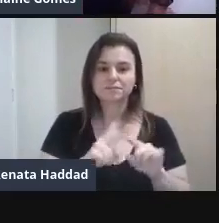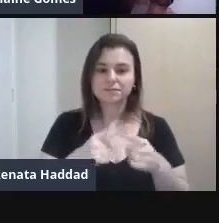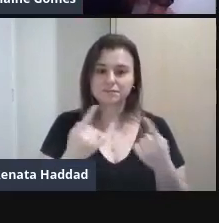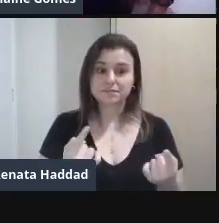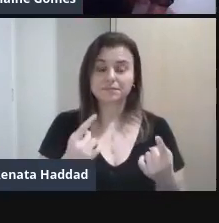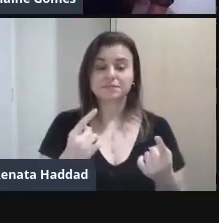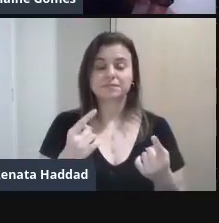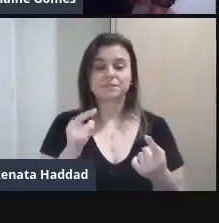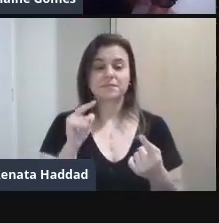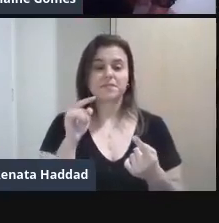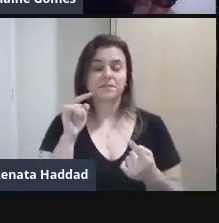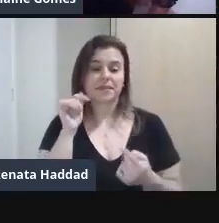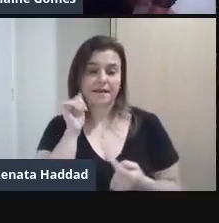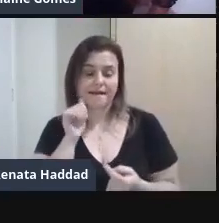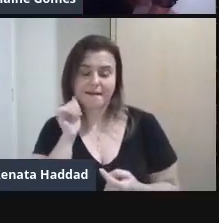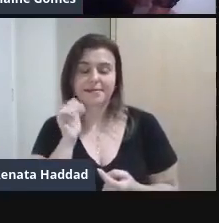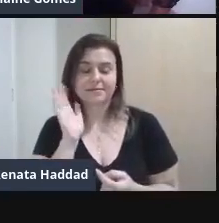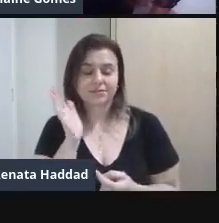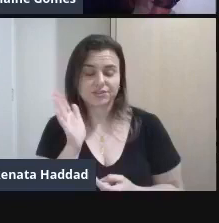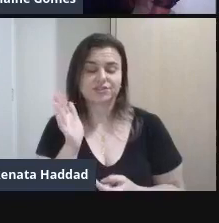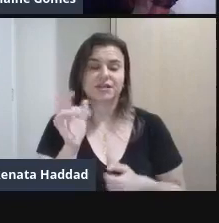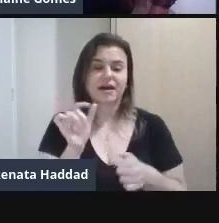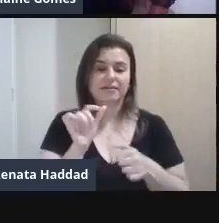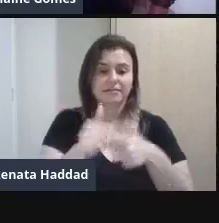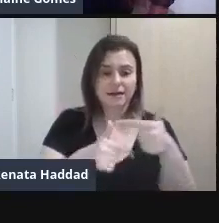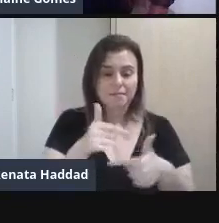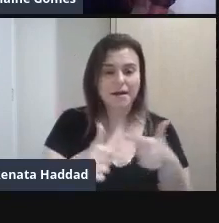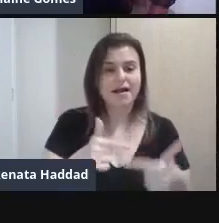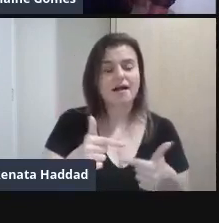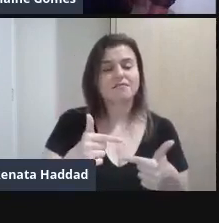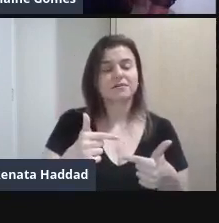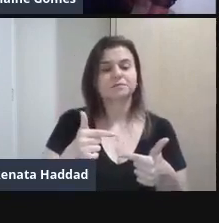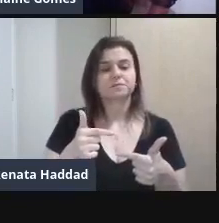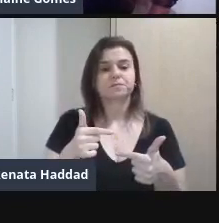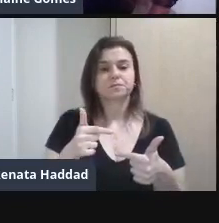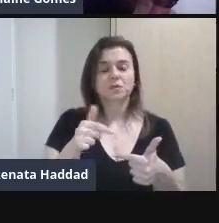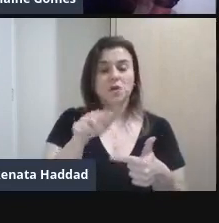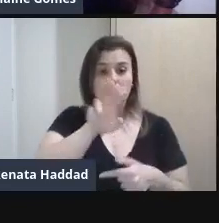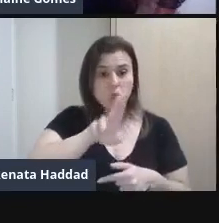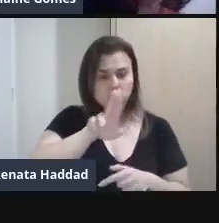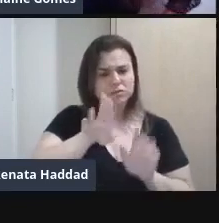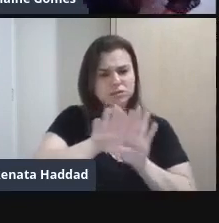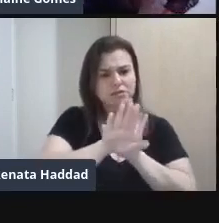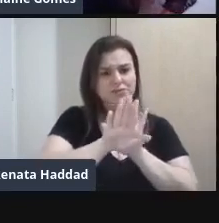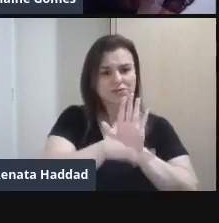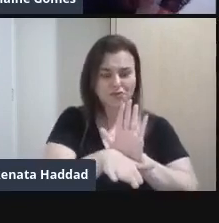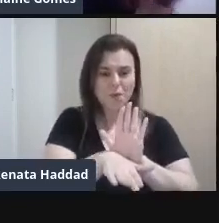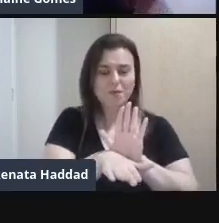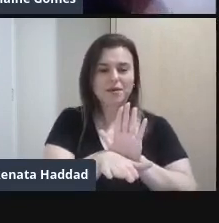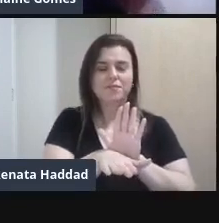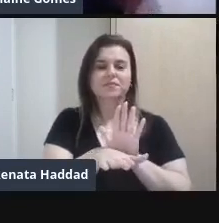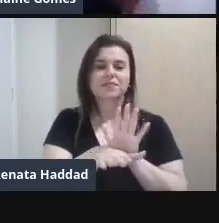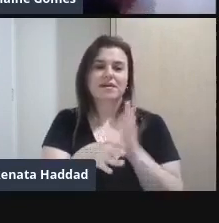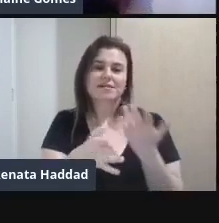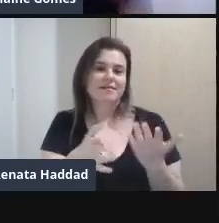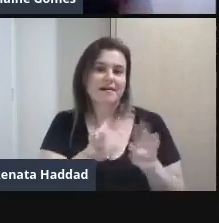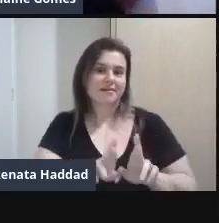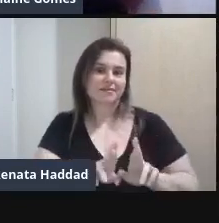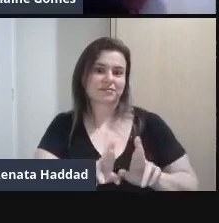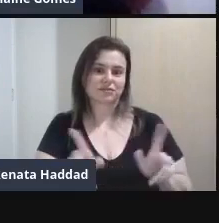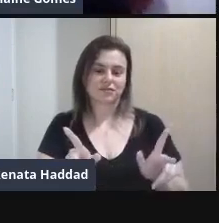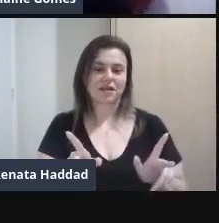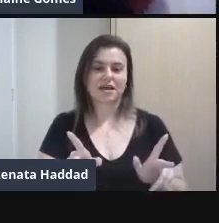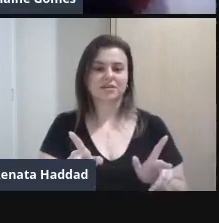Já trabalhava Essas projeções Por meio Dessas sombras Que nem ela fazia Nem era Por projeção